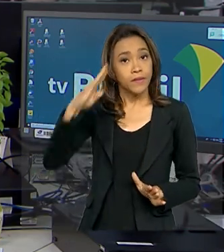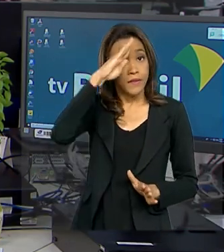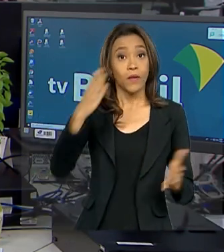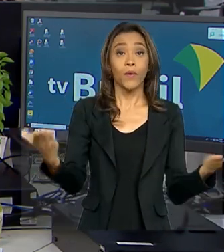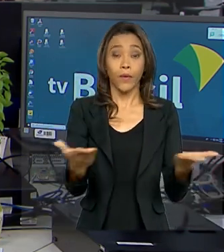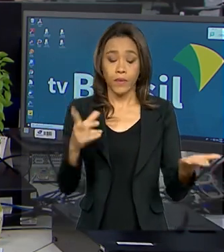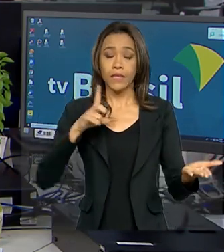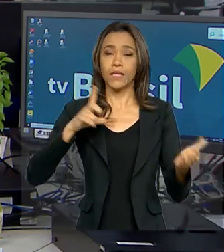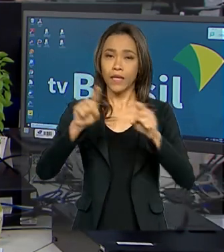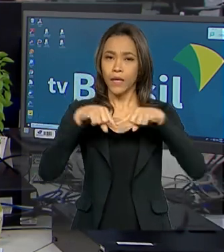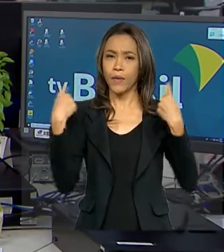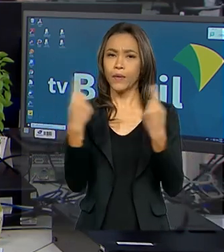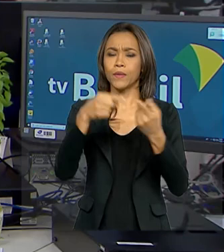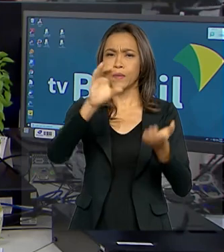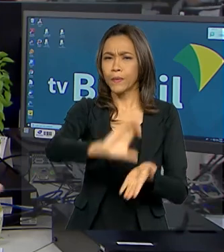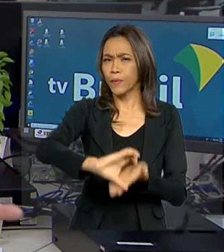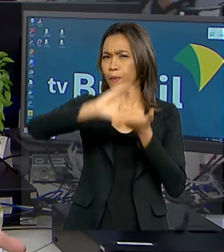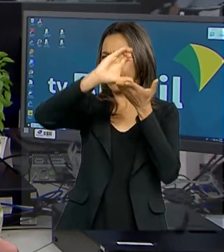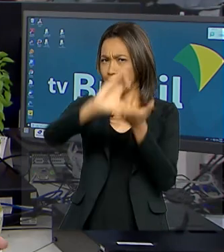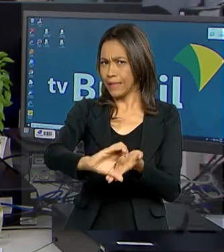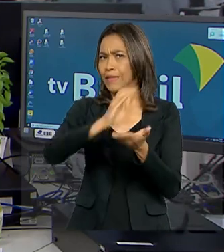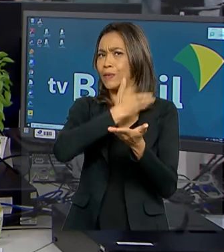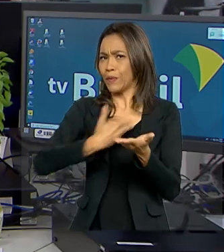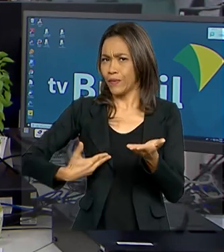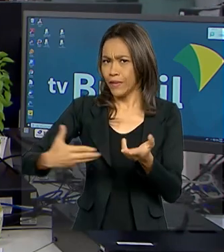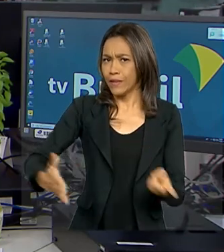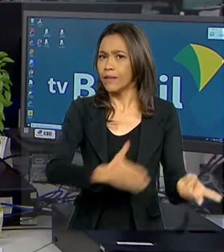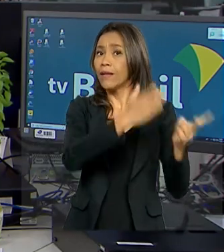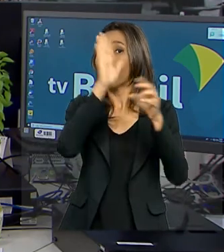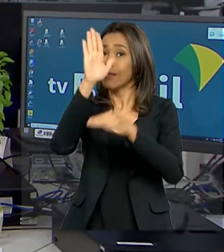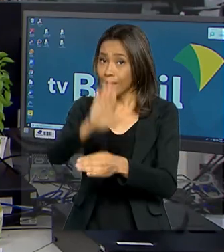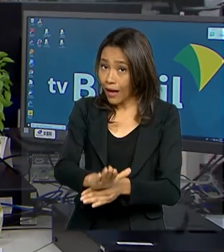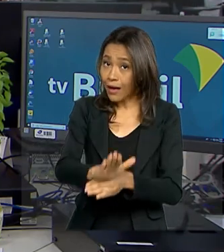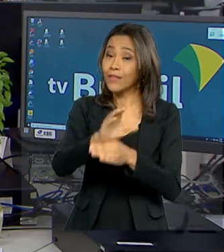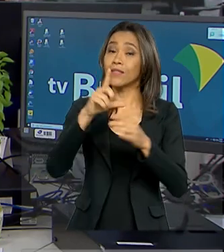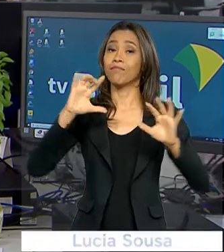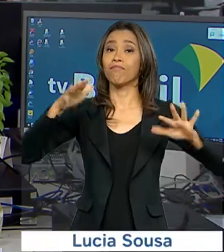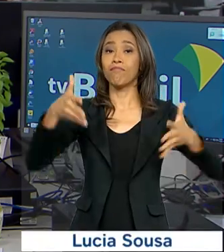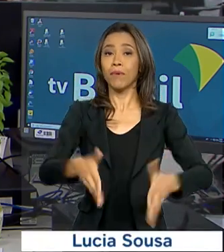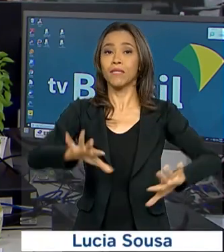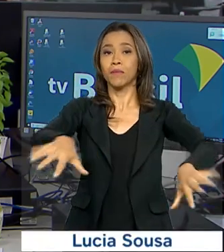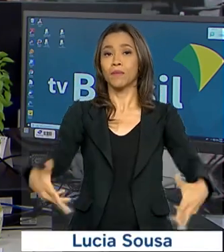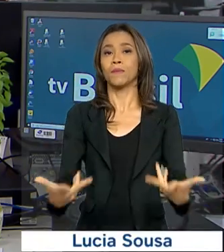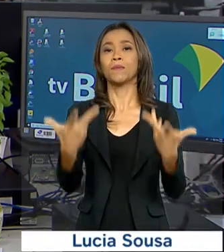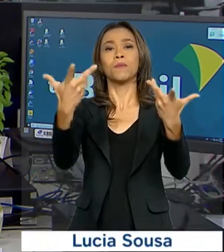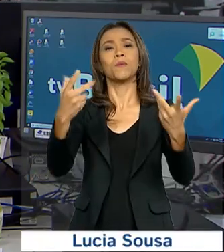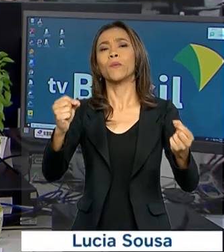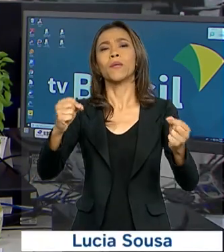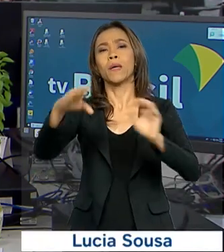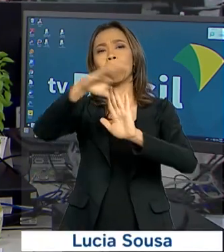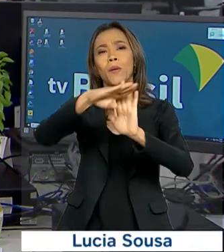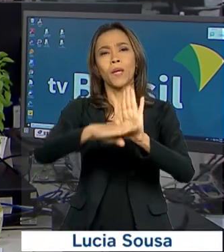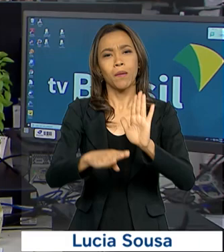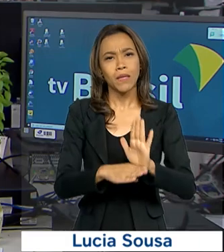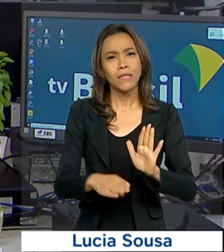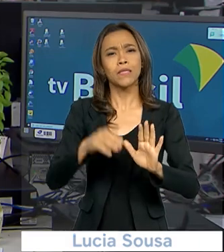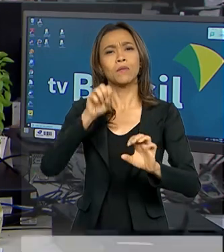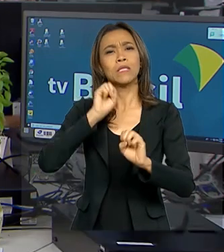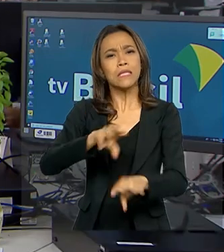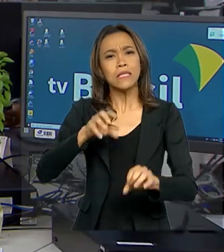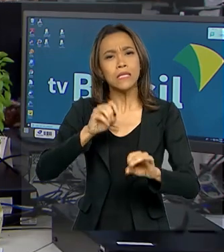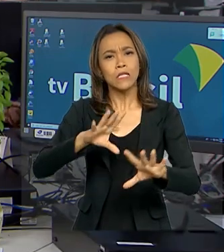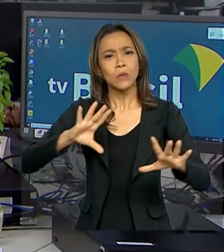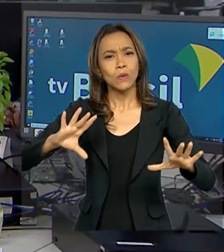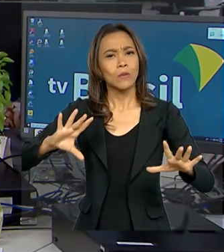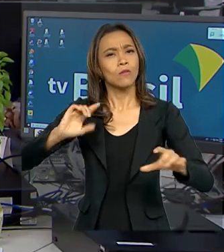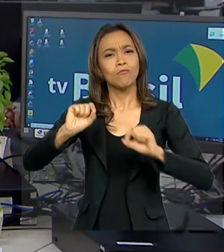hoje reunião do Conselho de Governo e à tarde participa da solenidade de ampliação do programa Educação Conectada nas Escolas.